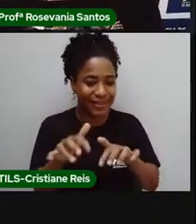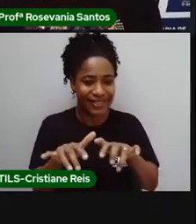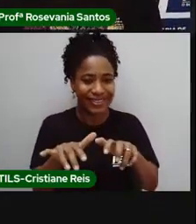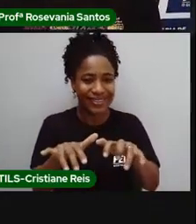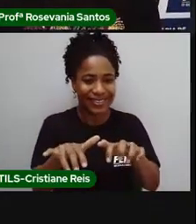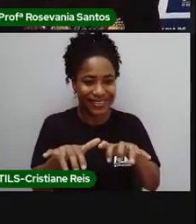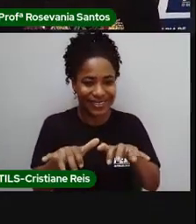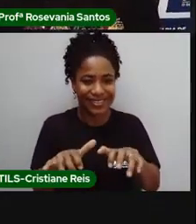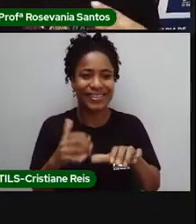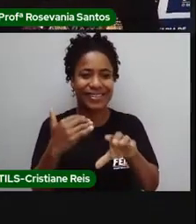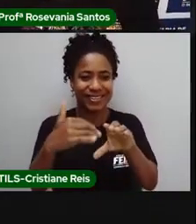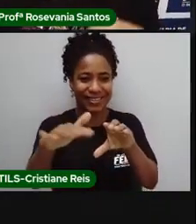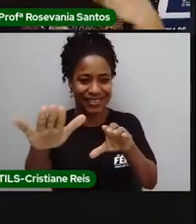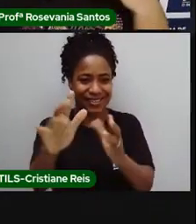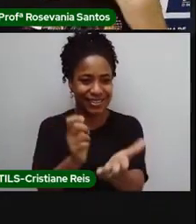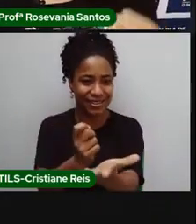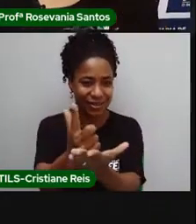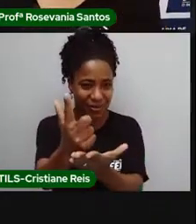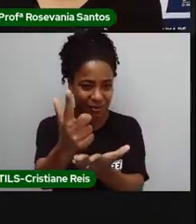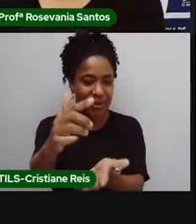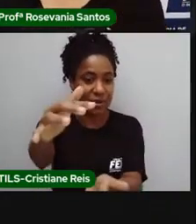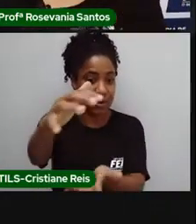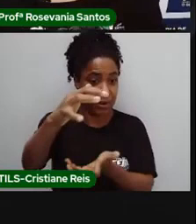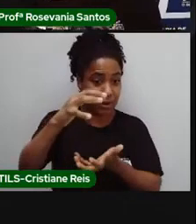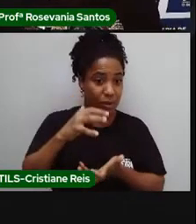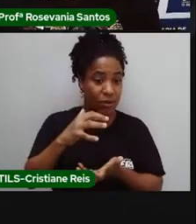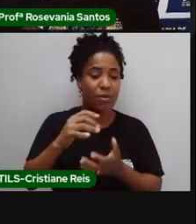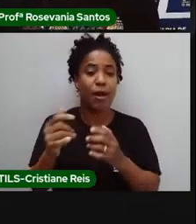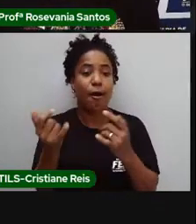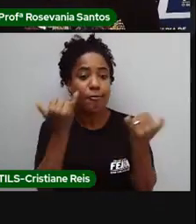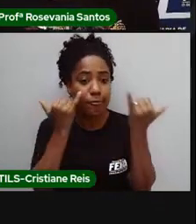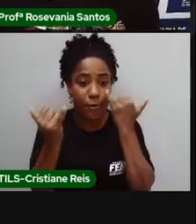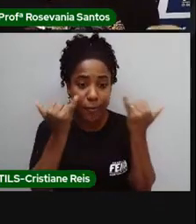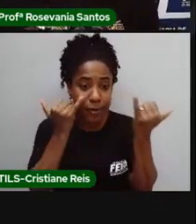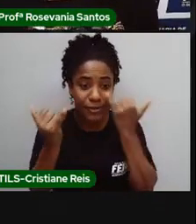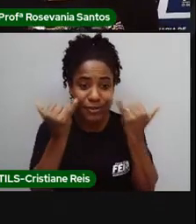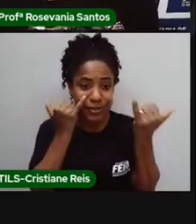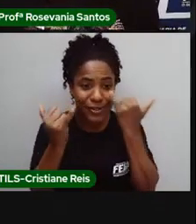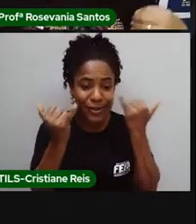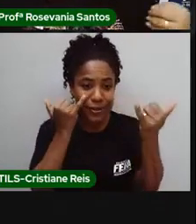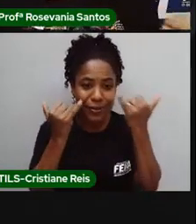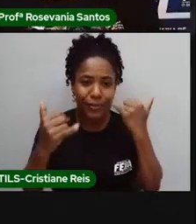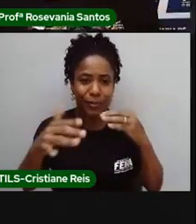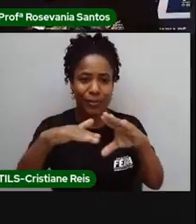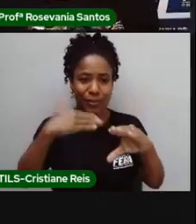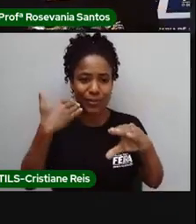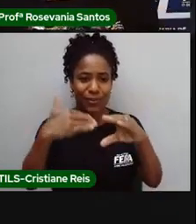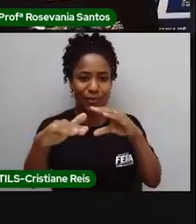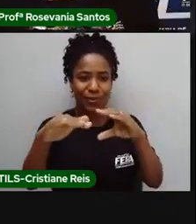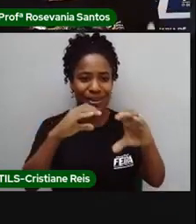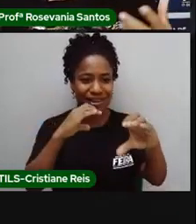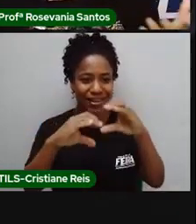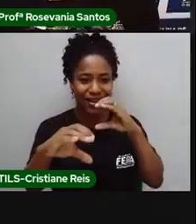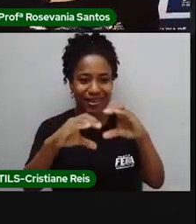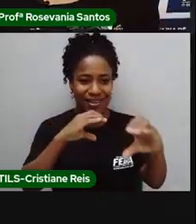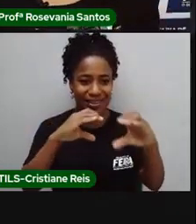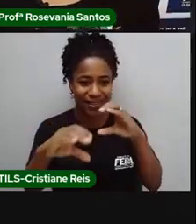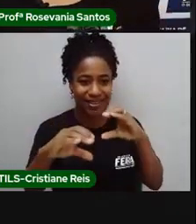comunicando. A forma como a gente obtém as informações. A forma como a gente até se